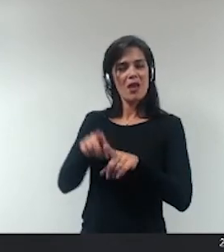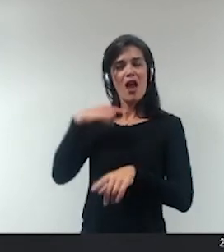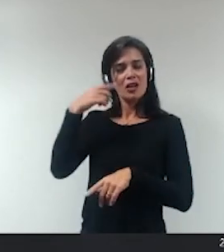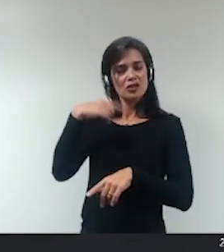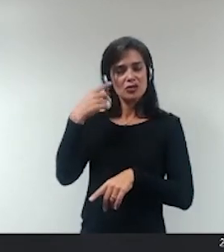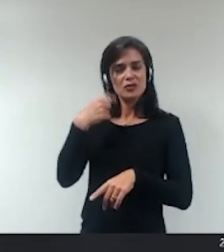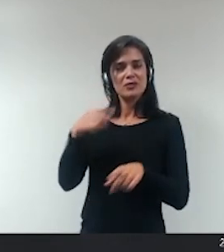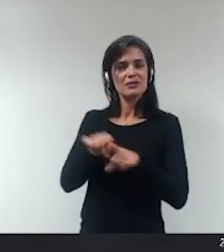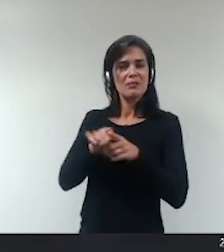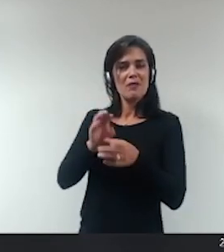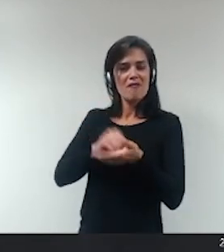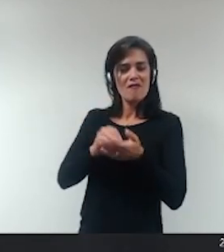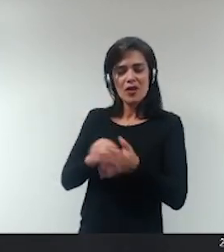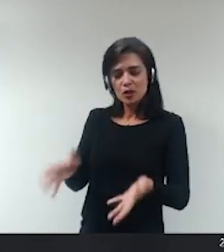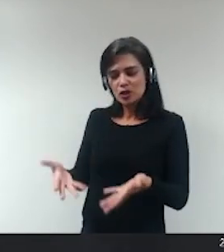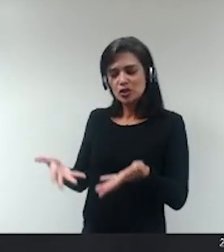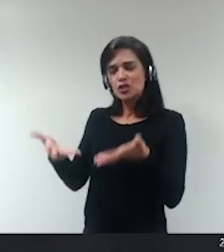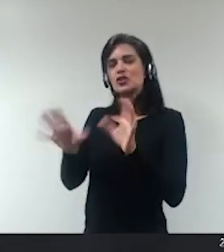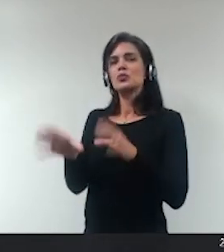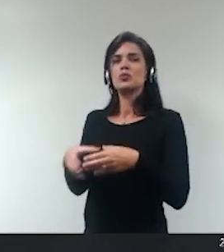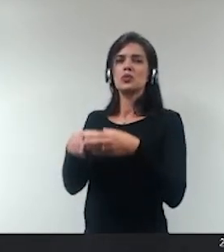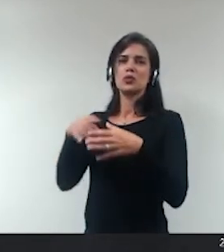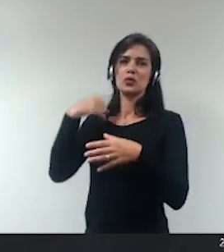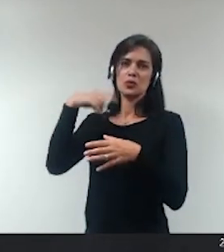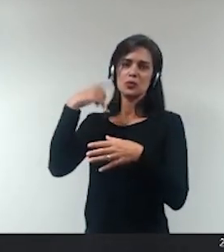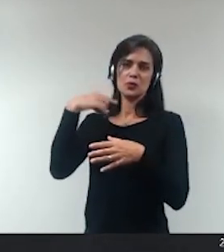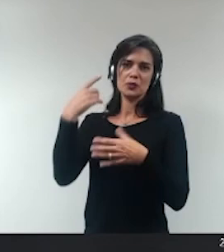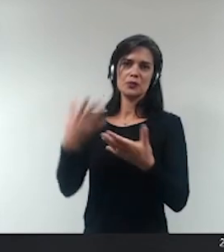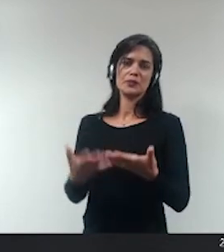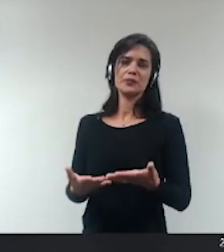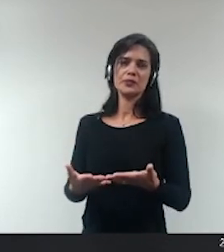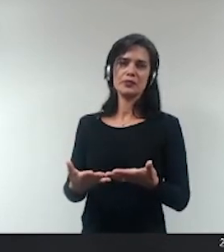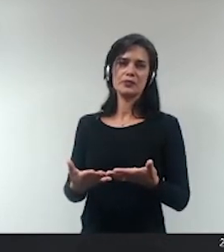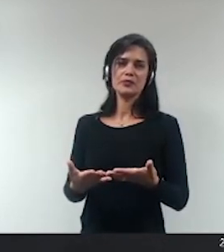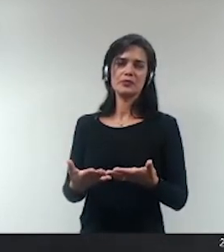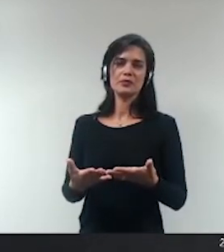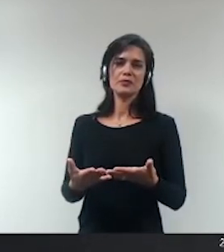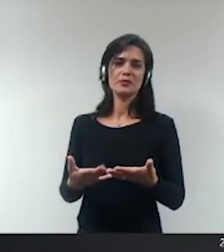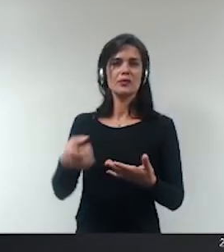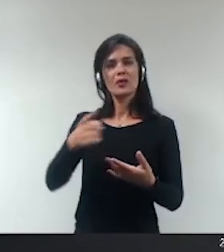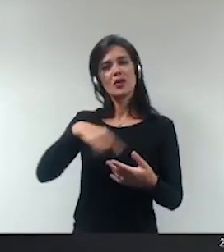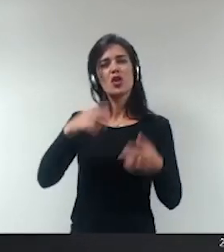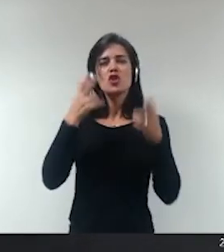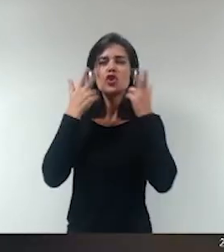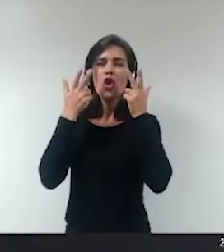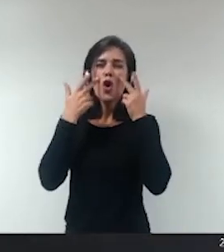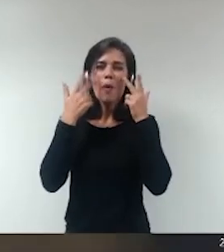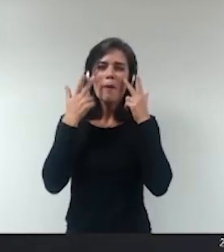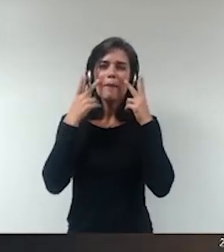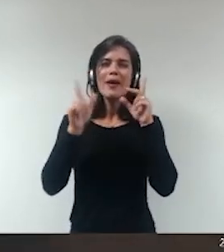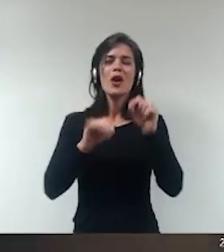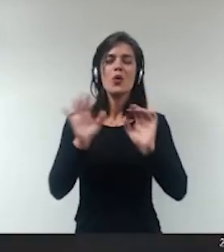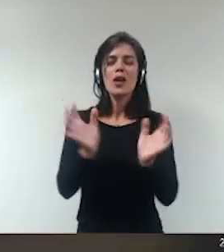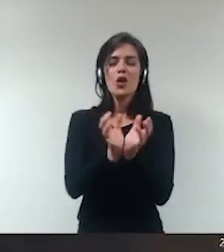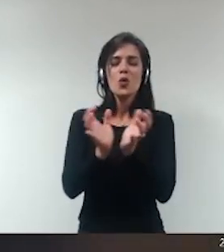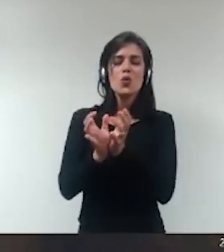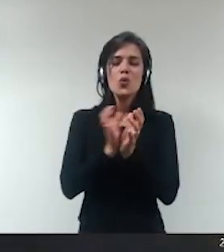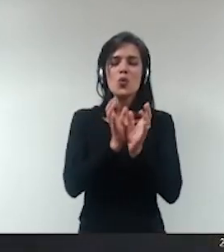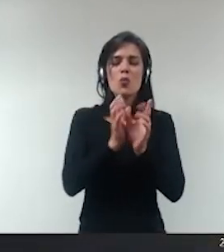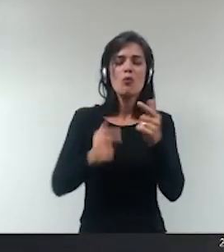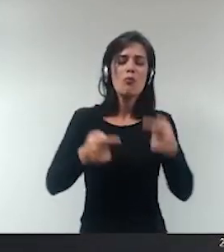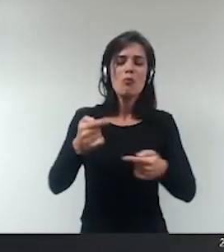verdade quando a gente vê esse tipo de ação tramitar geralmente são por questões políticas são grupos políticos que se